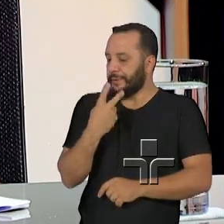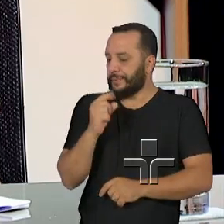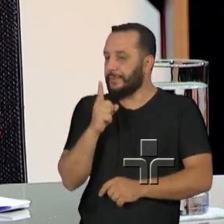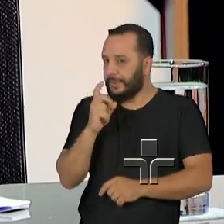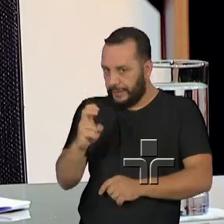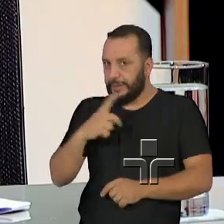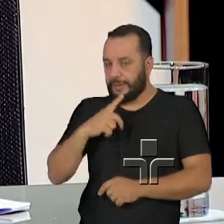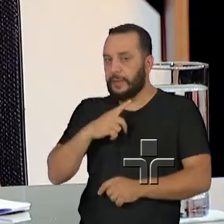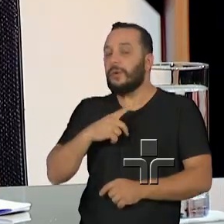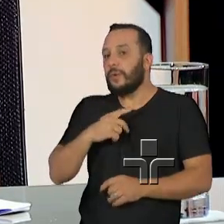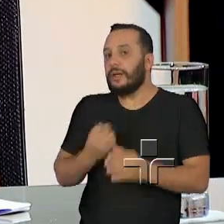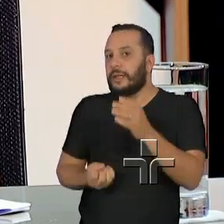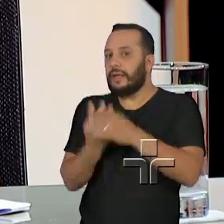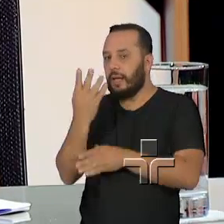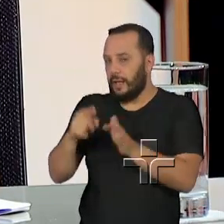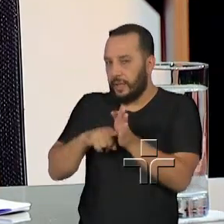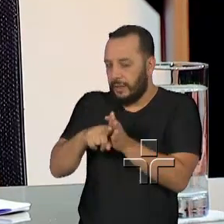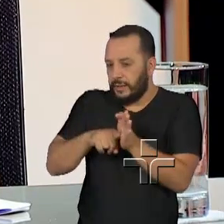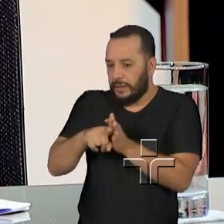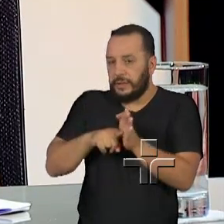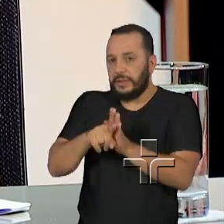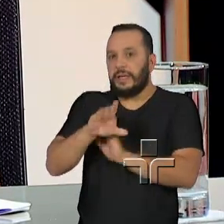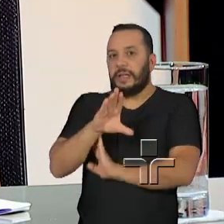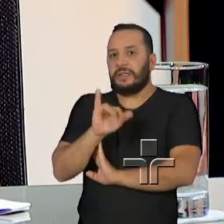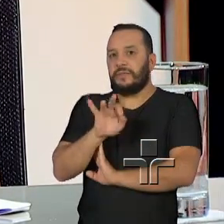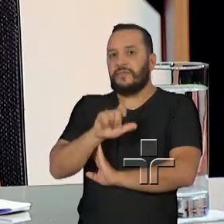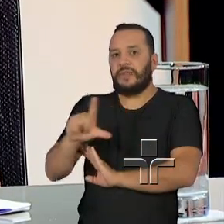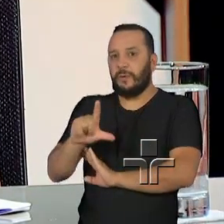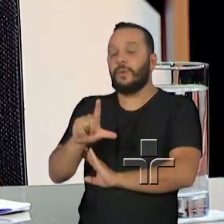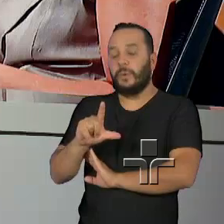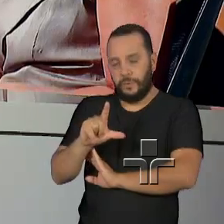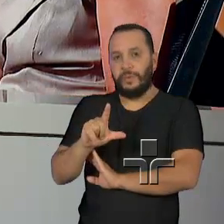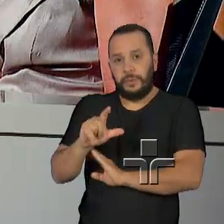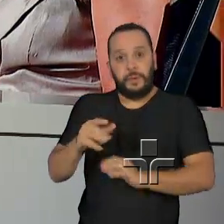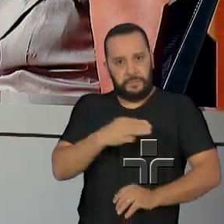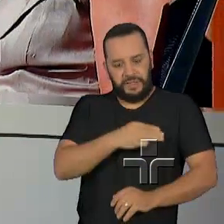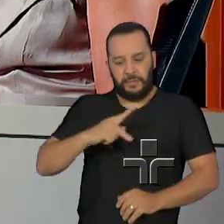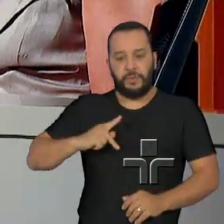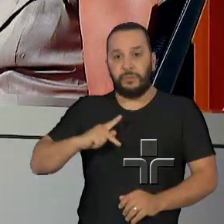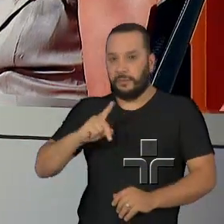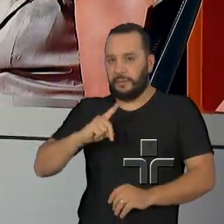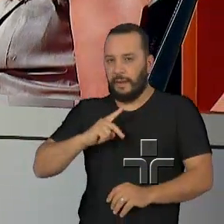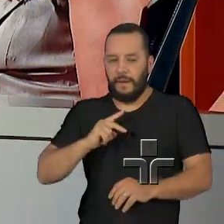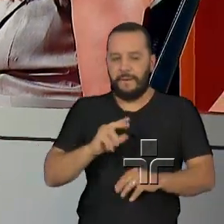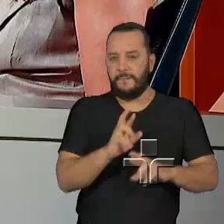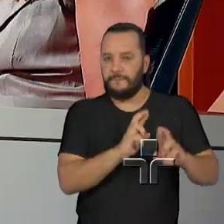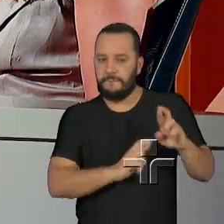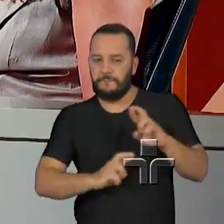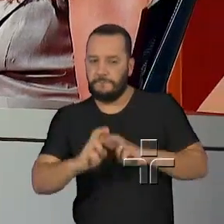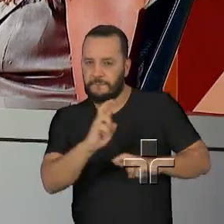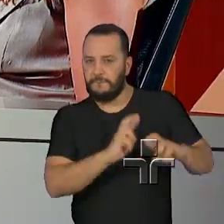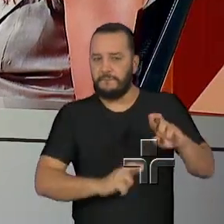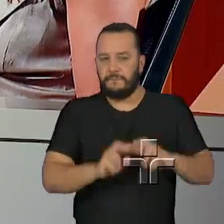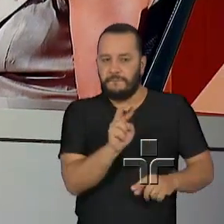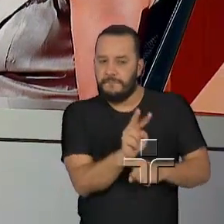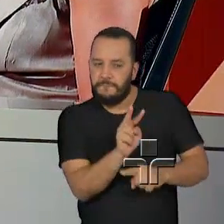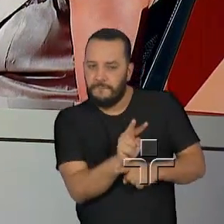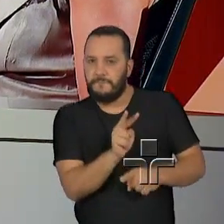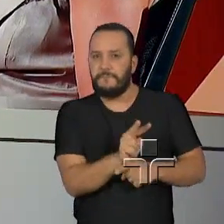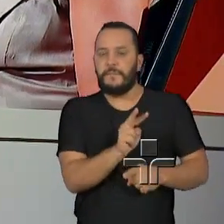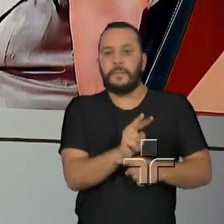instrumento valioso que o Ministério Público tem para acompanhar, para fiscalizar, para exigir.